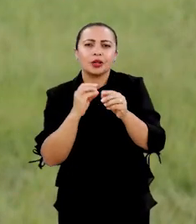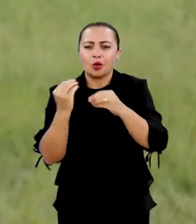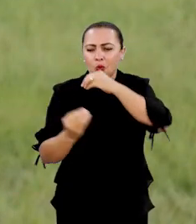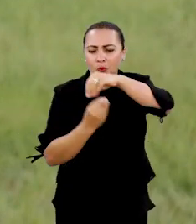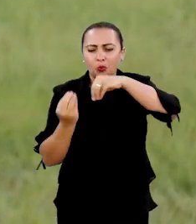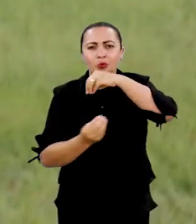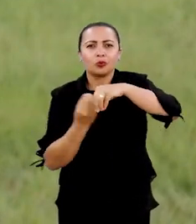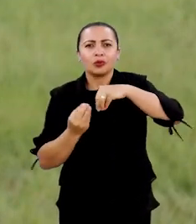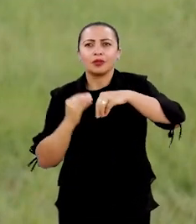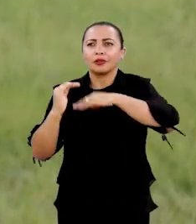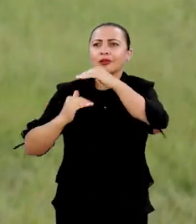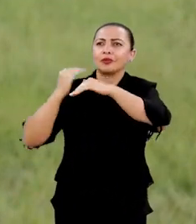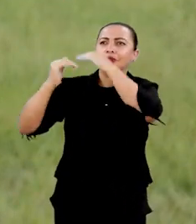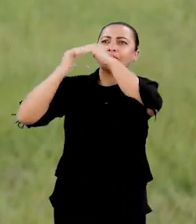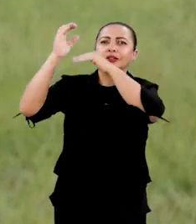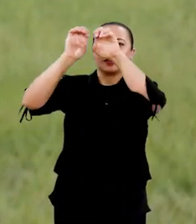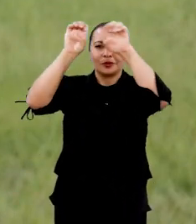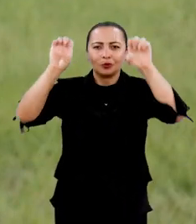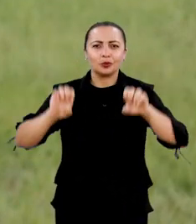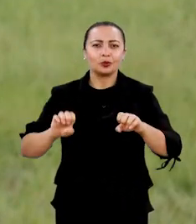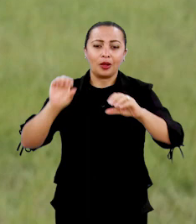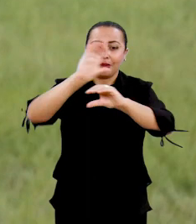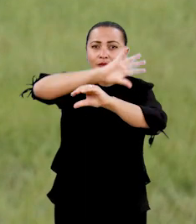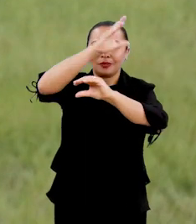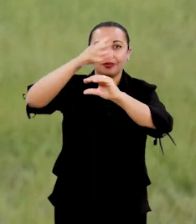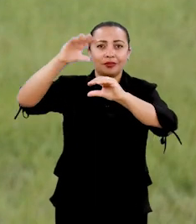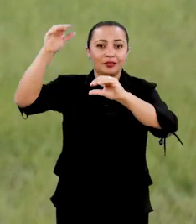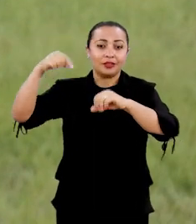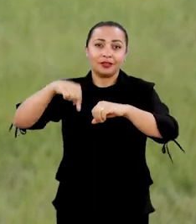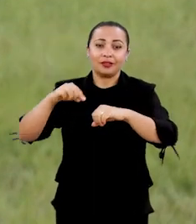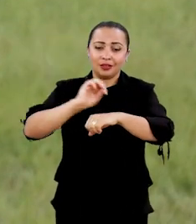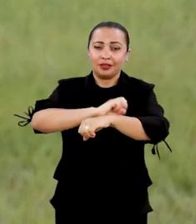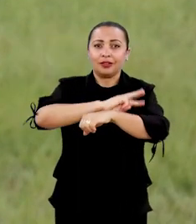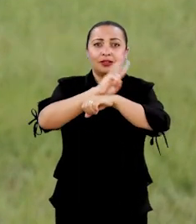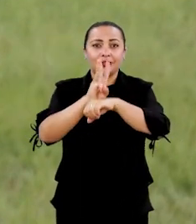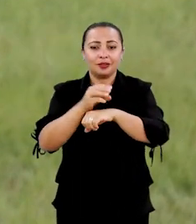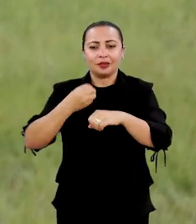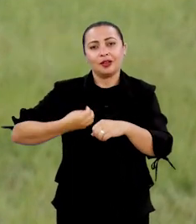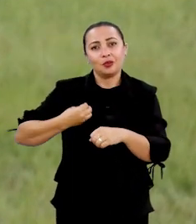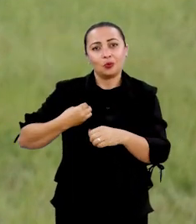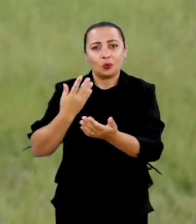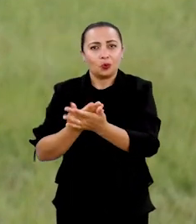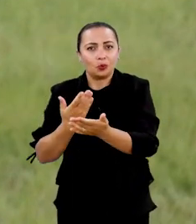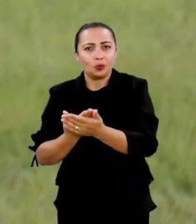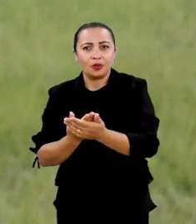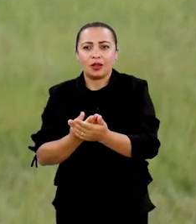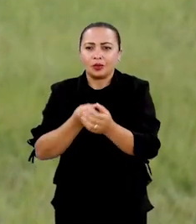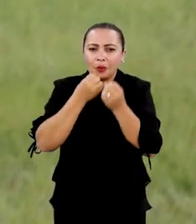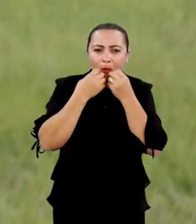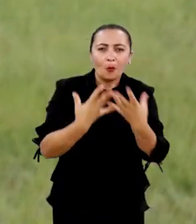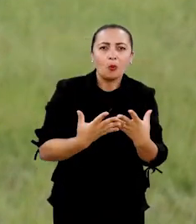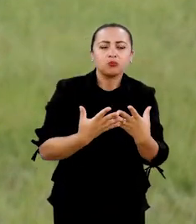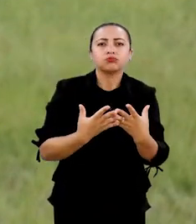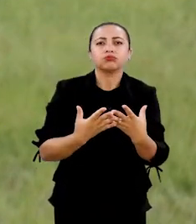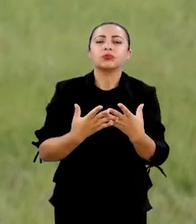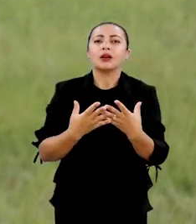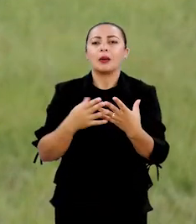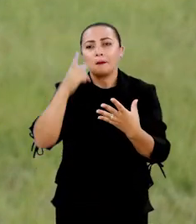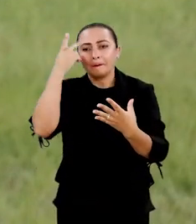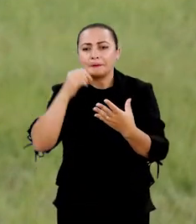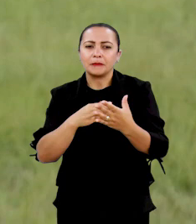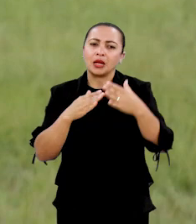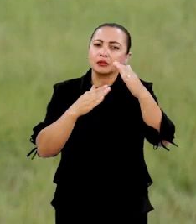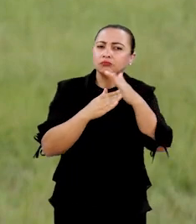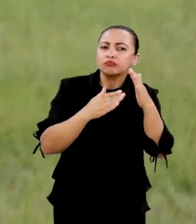geração, desenvolvimento e evolução das estruturas de plasma. E aqui na UEMA, eu estou estudando os mecanismos que geram essas estruturas de